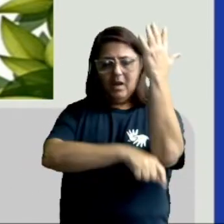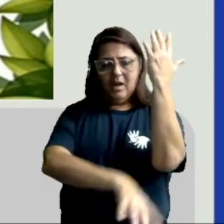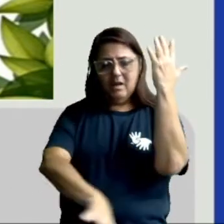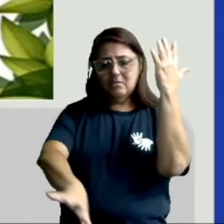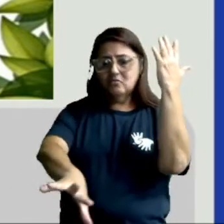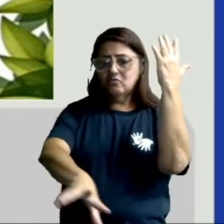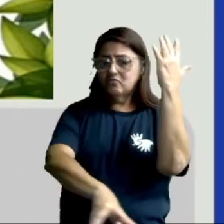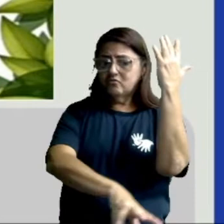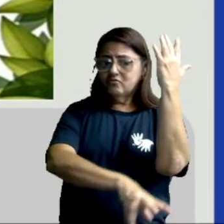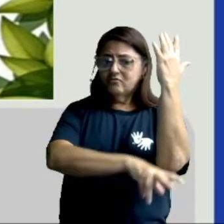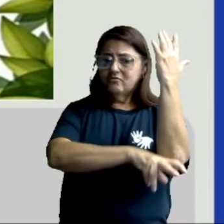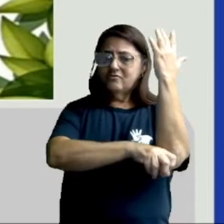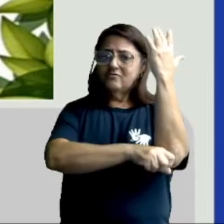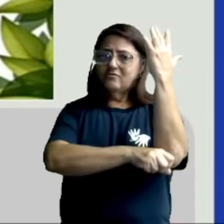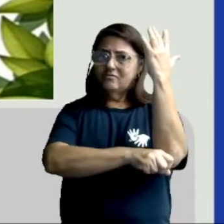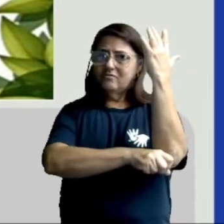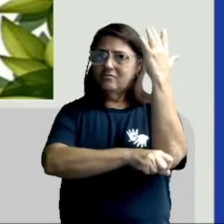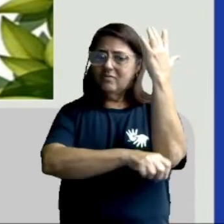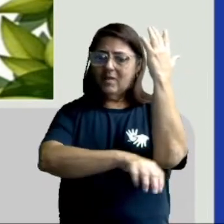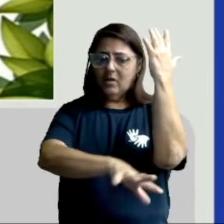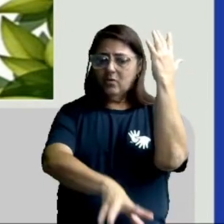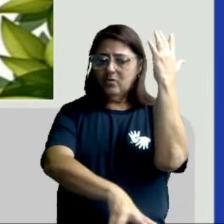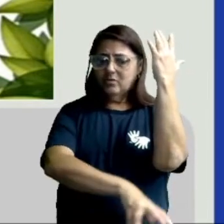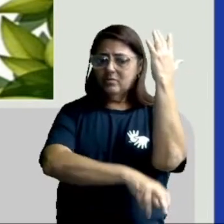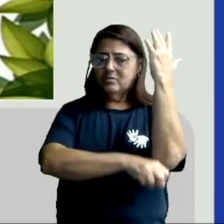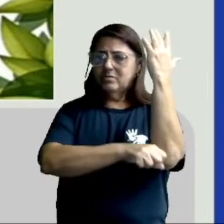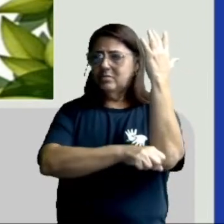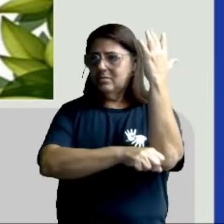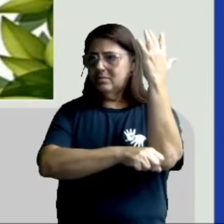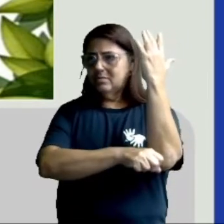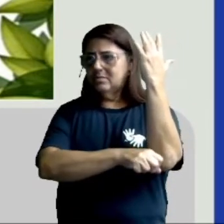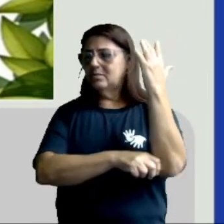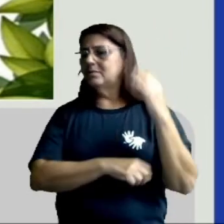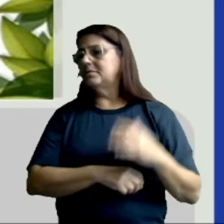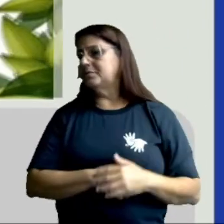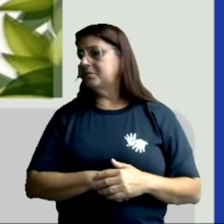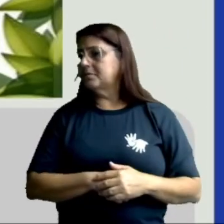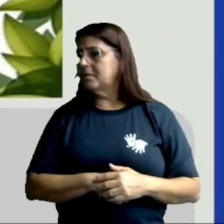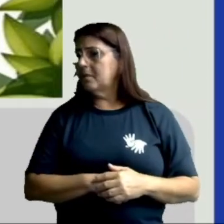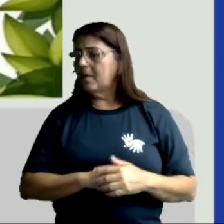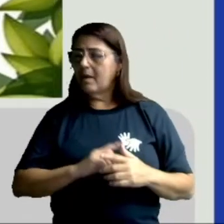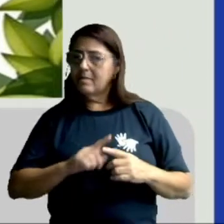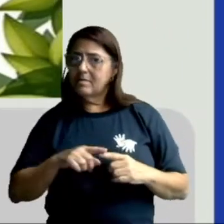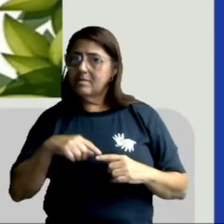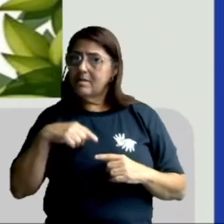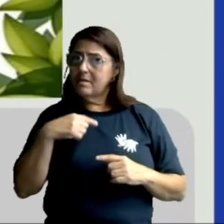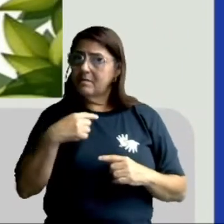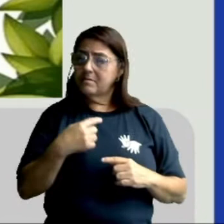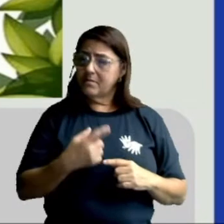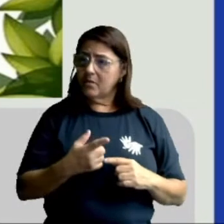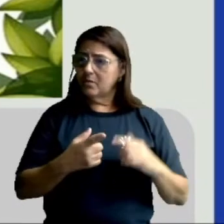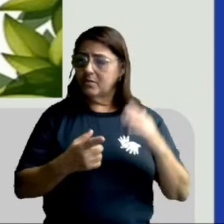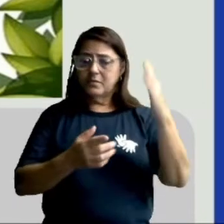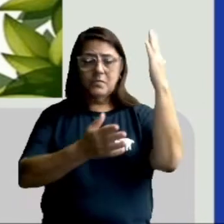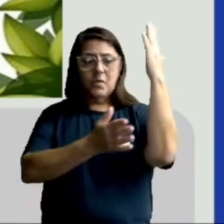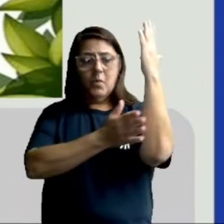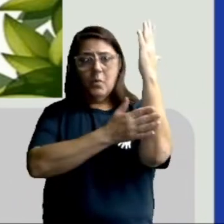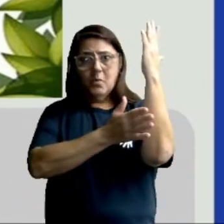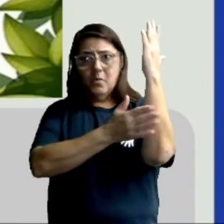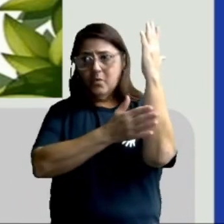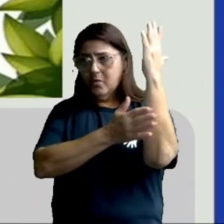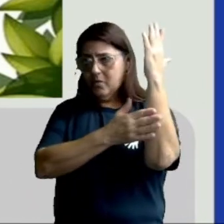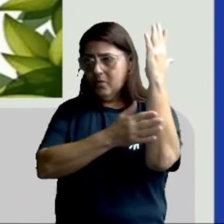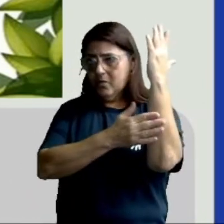a água e os sais minerais do solo. E em seguida, o caule